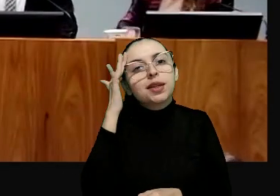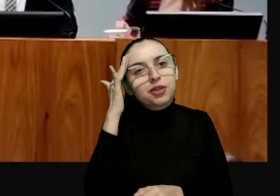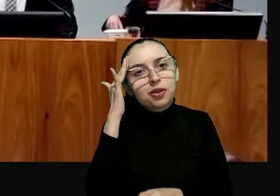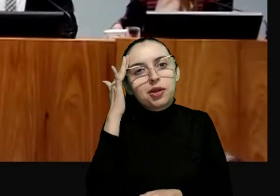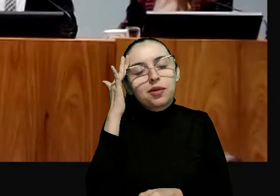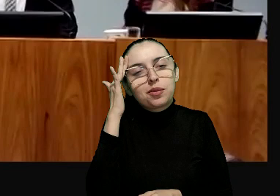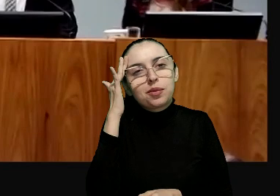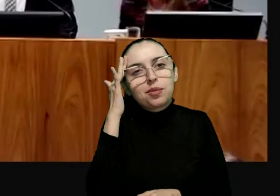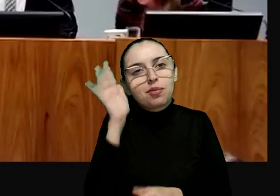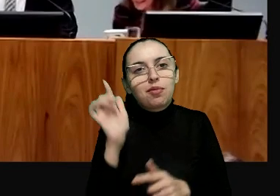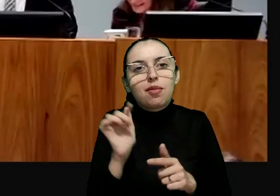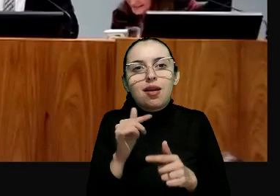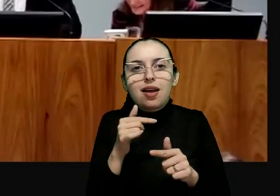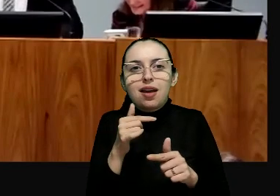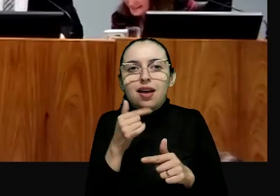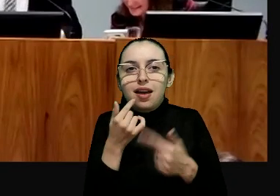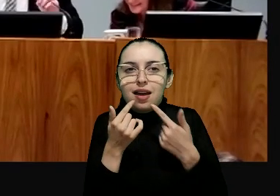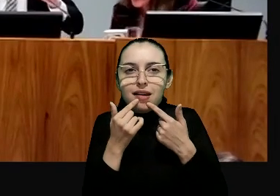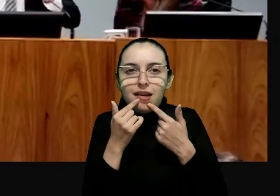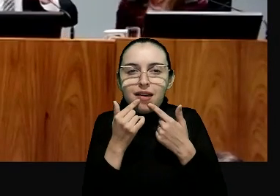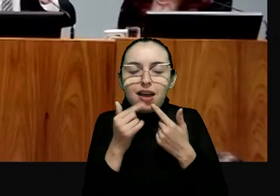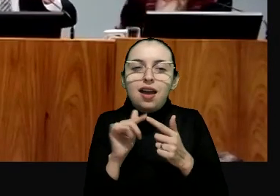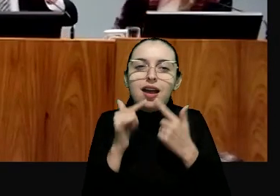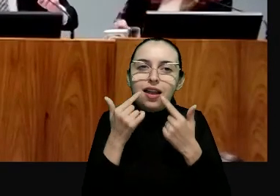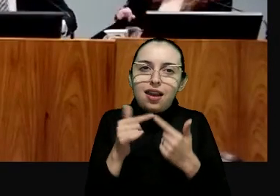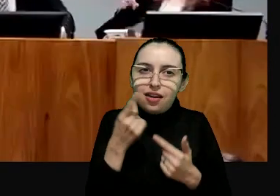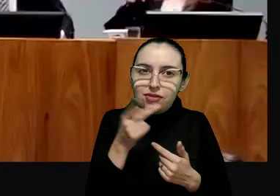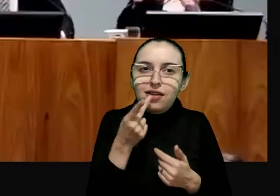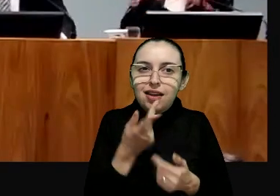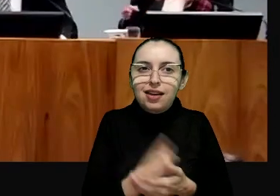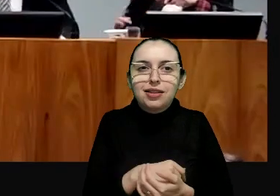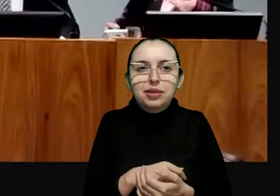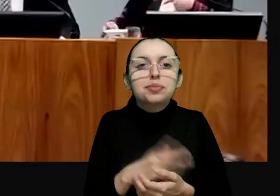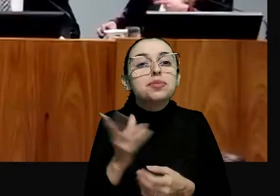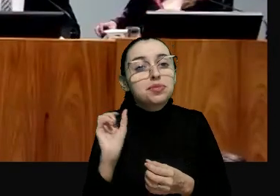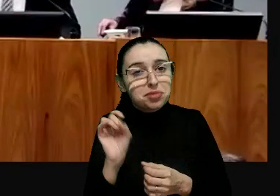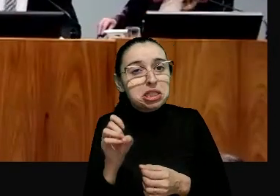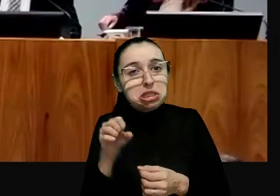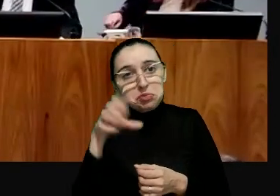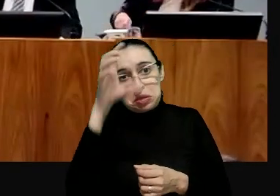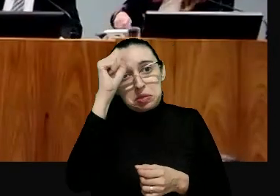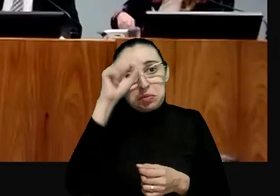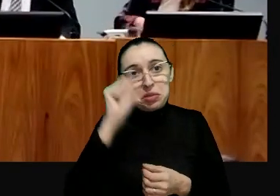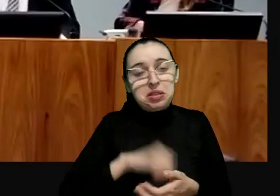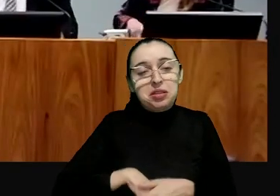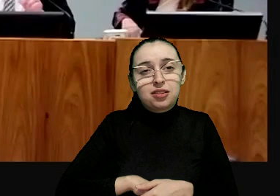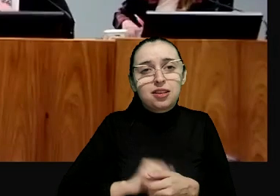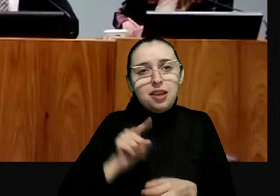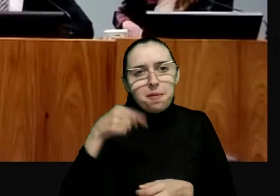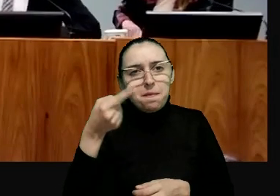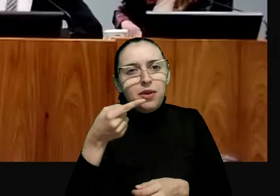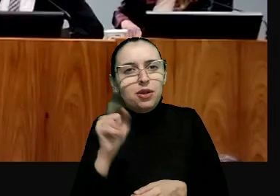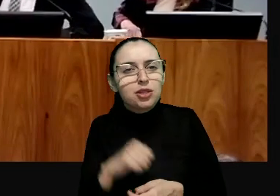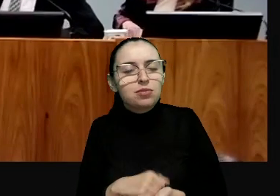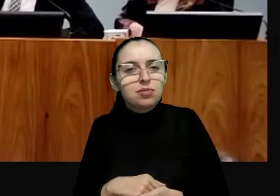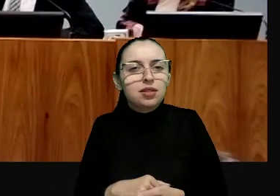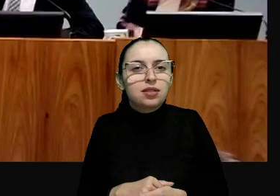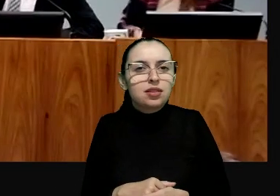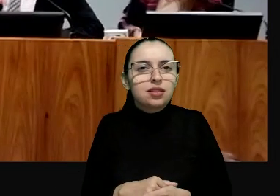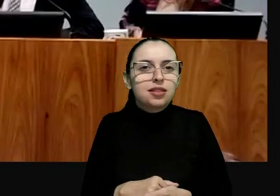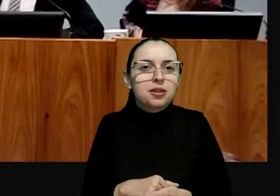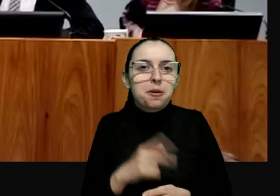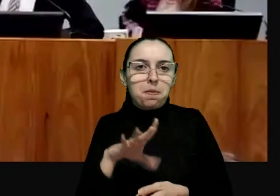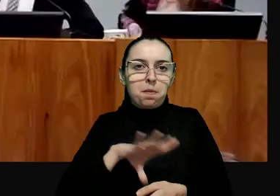entendendo, mais ou menos. Vou melhorando. Ok. Da próxima vez,